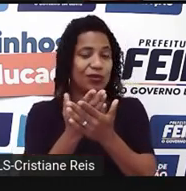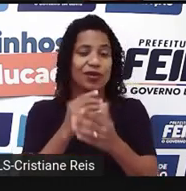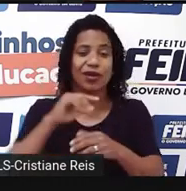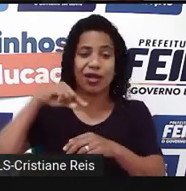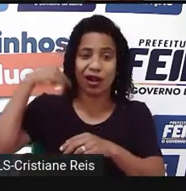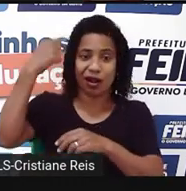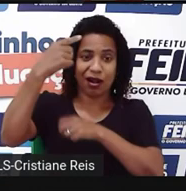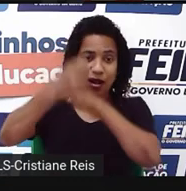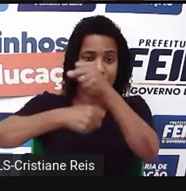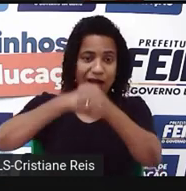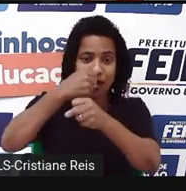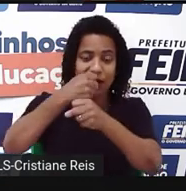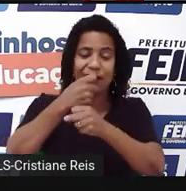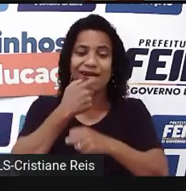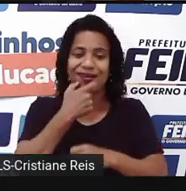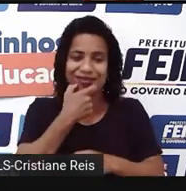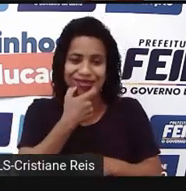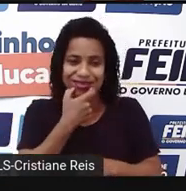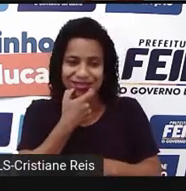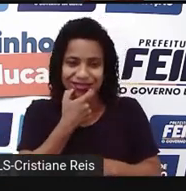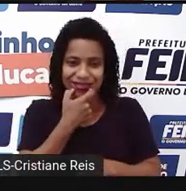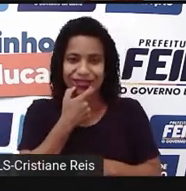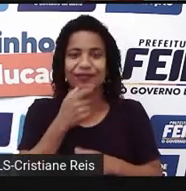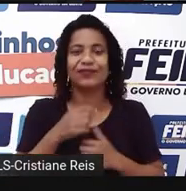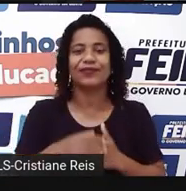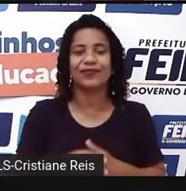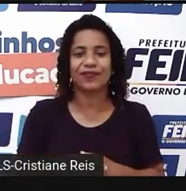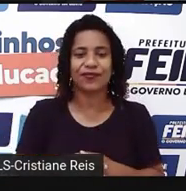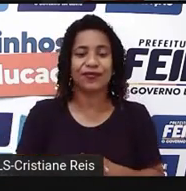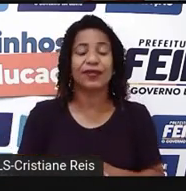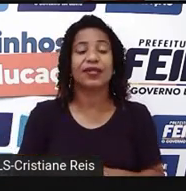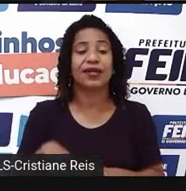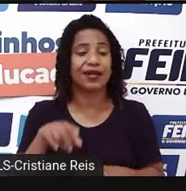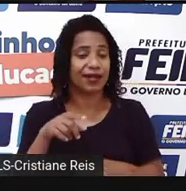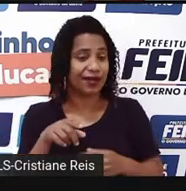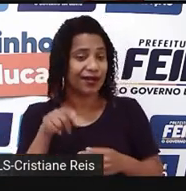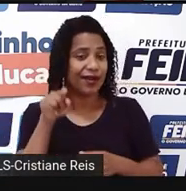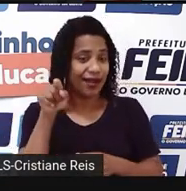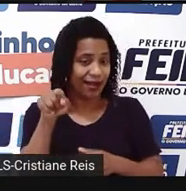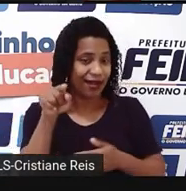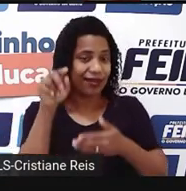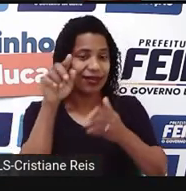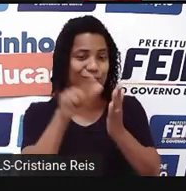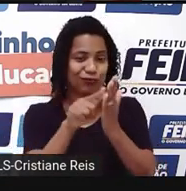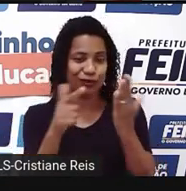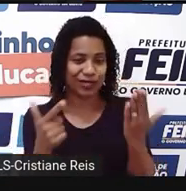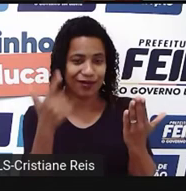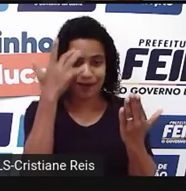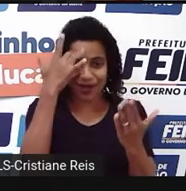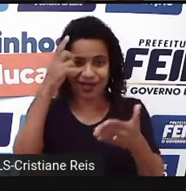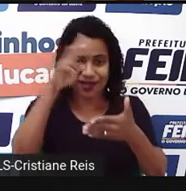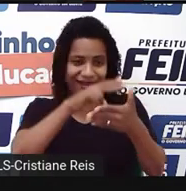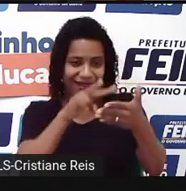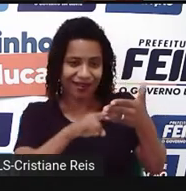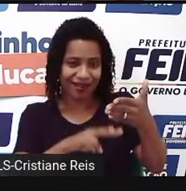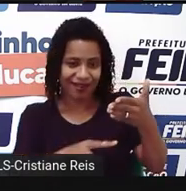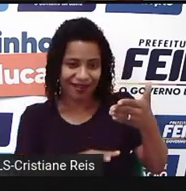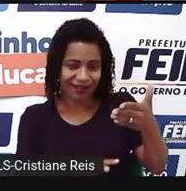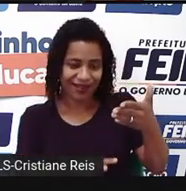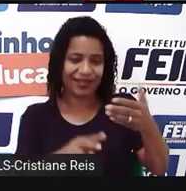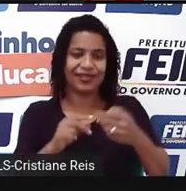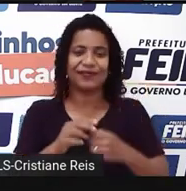She will read the newspaper tomorrow. Ela lerá no jornal amanhã. They will repair my TV